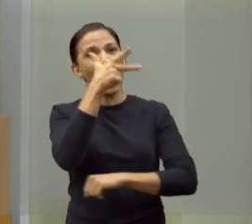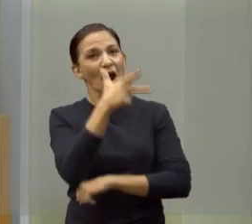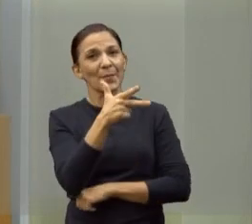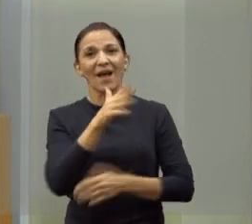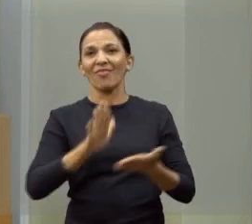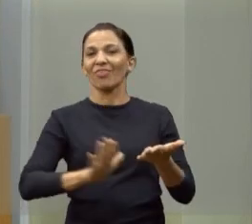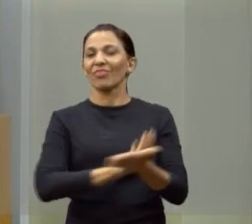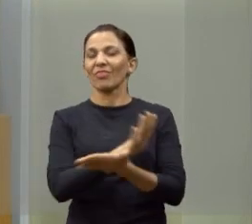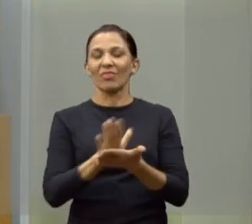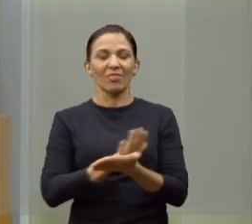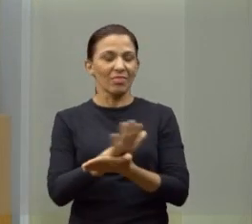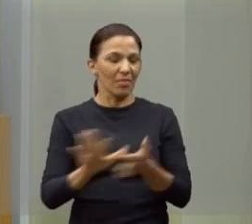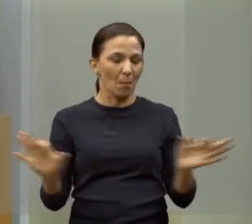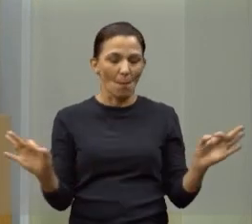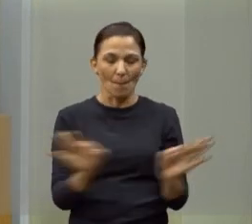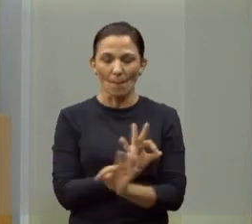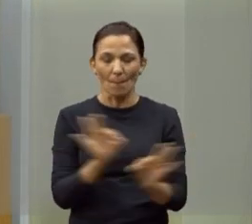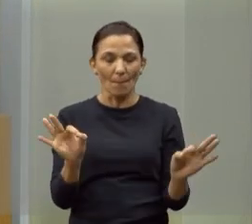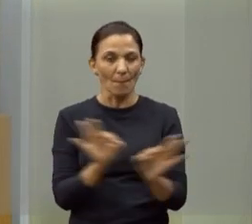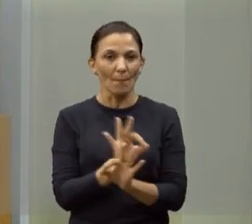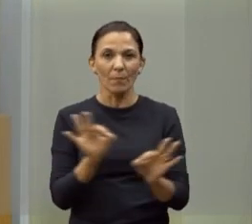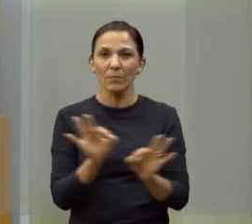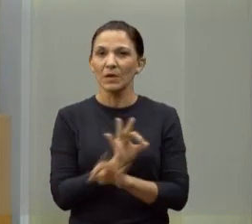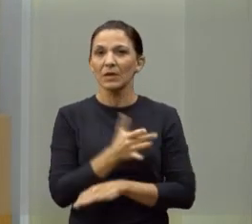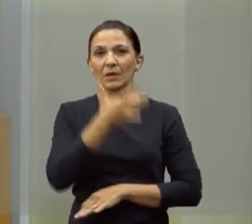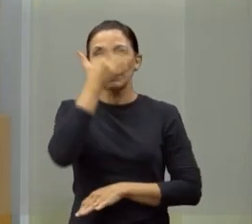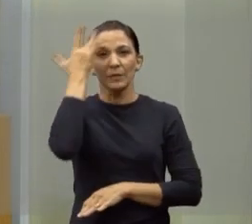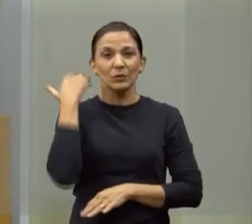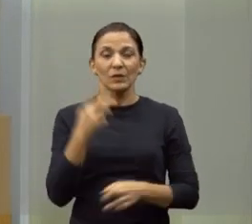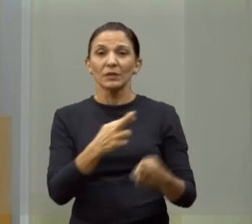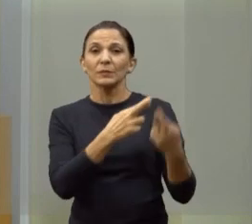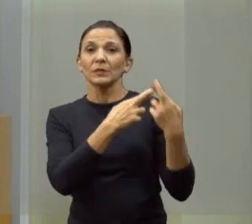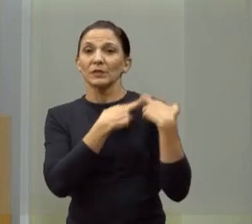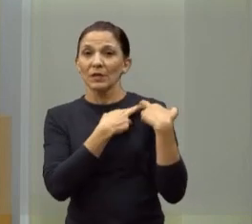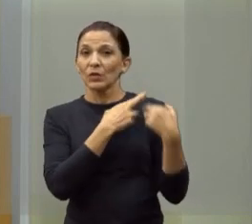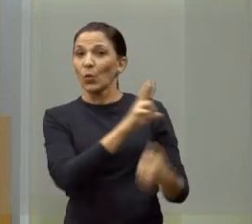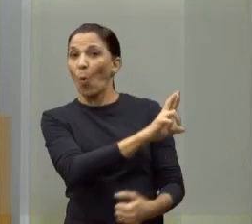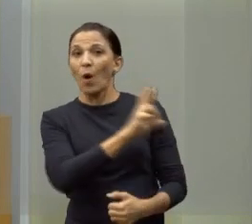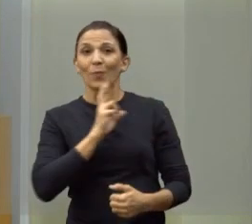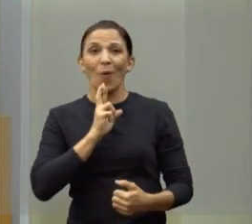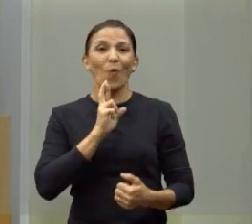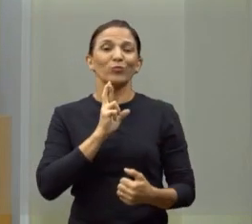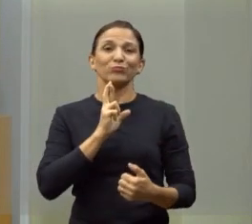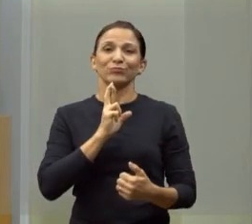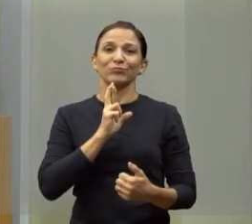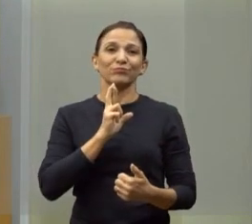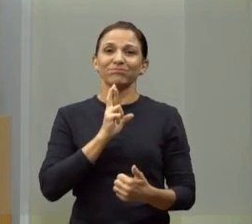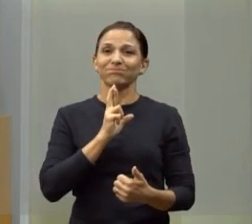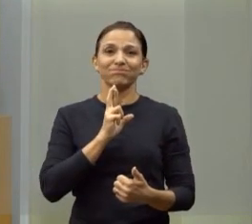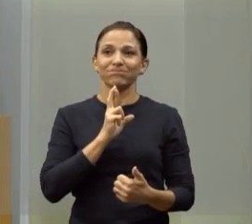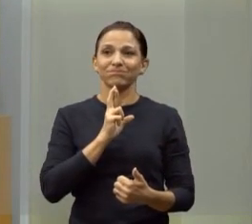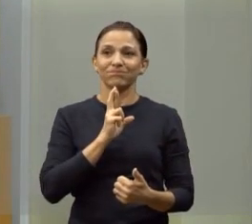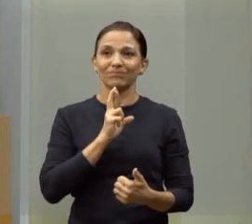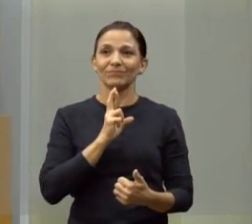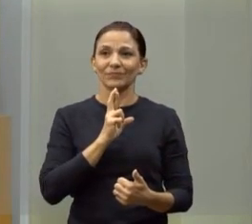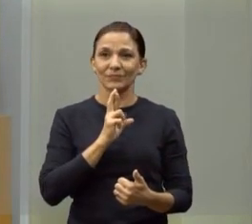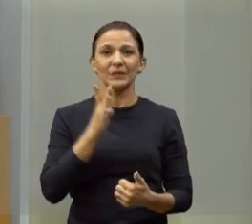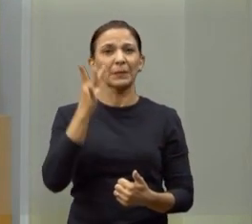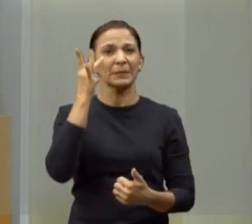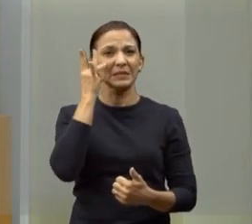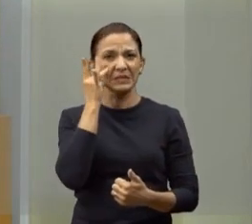não foram instaladas, as pessoas responsáveis por isso não nos respondem por via